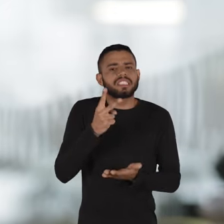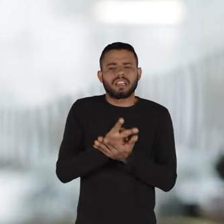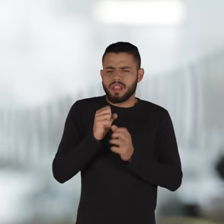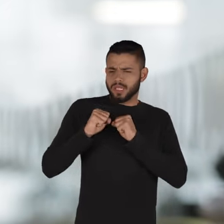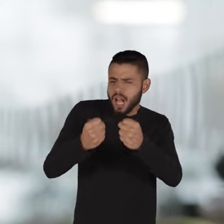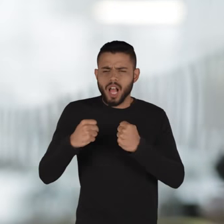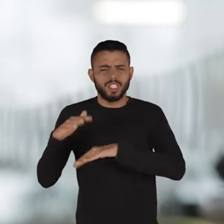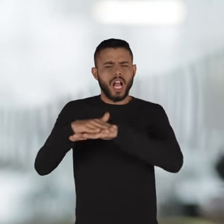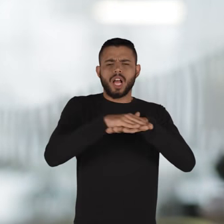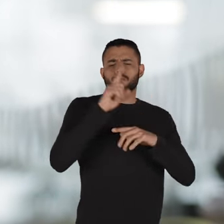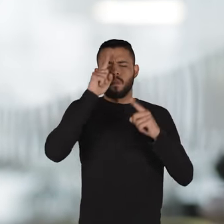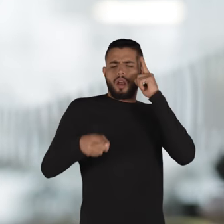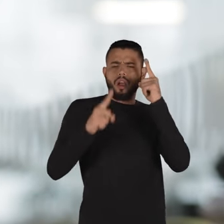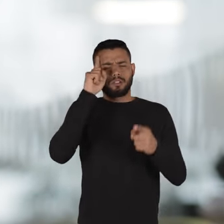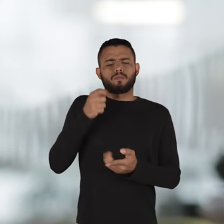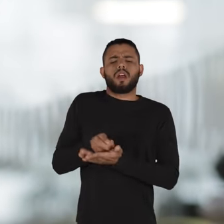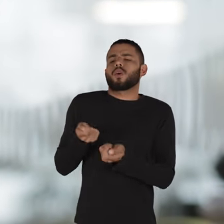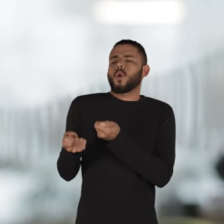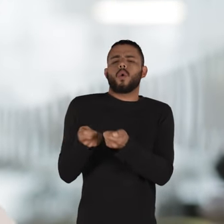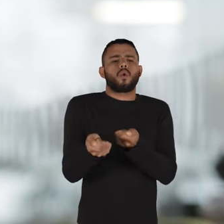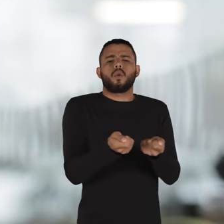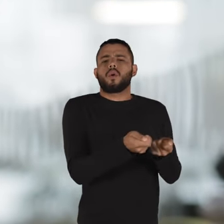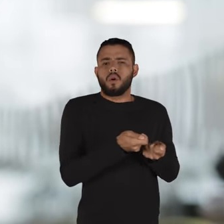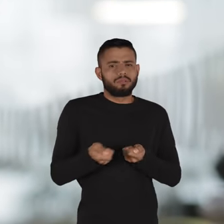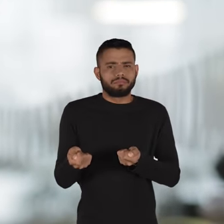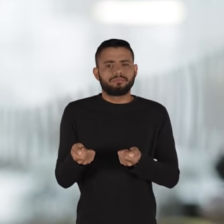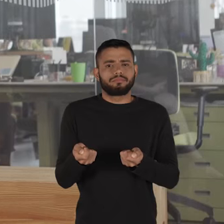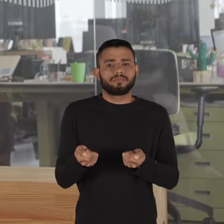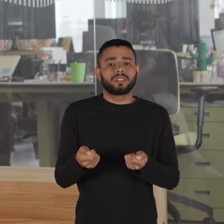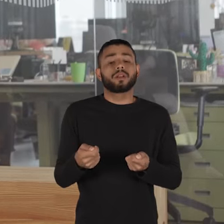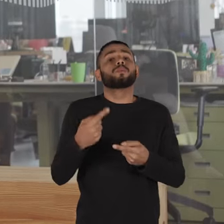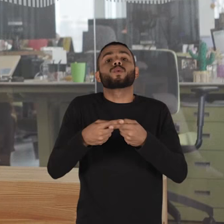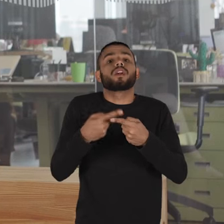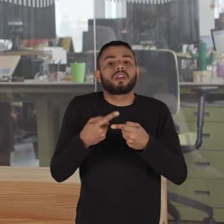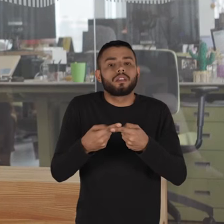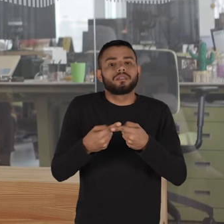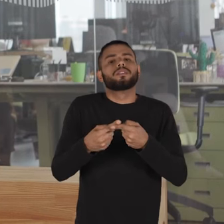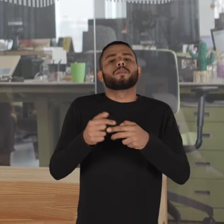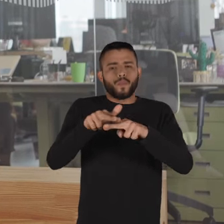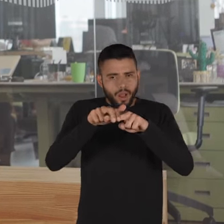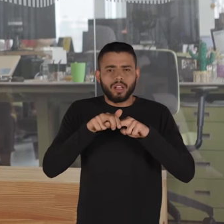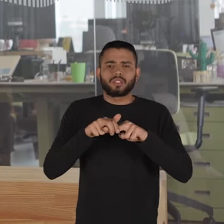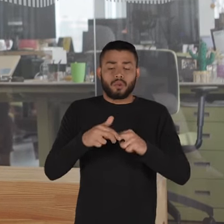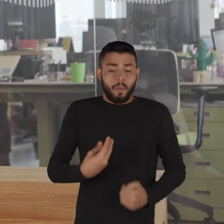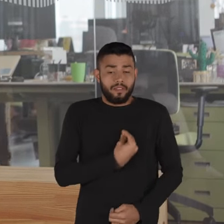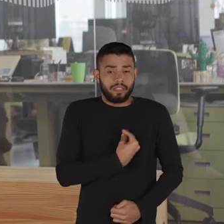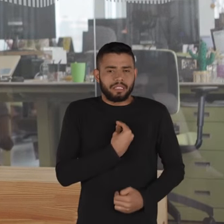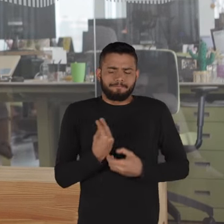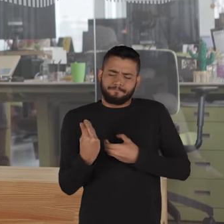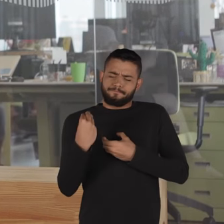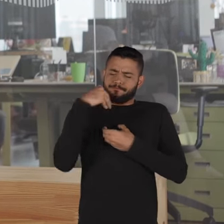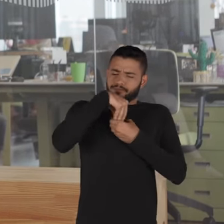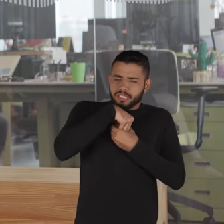ativos, dominadores, controladores, em detrimento de uma vida